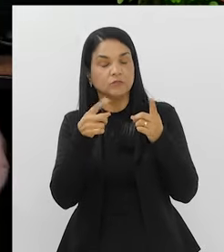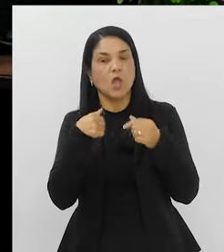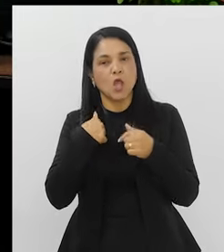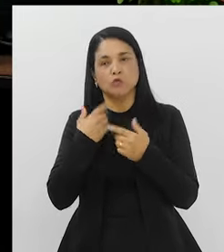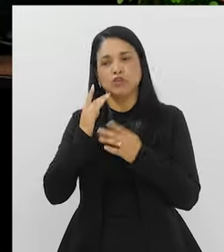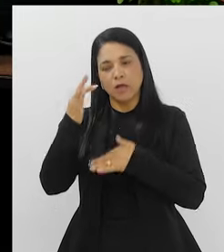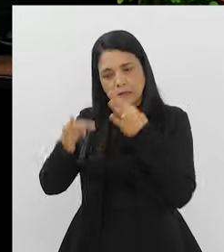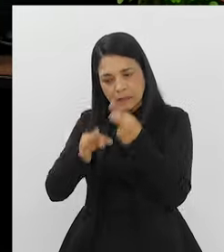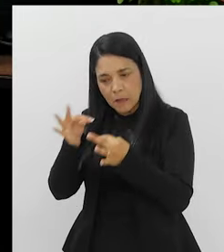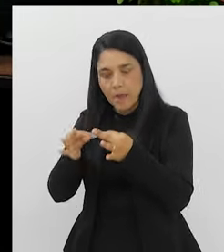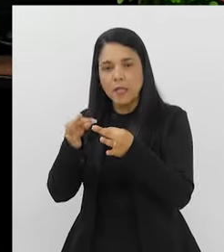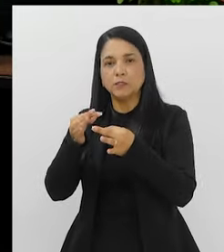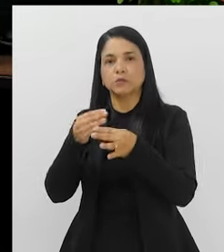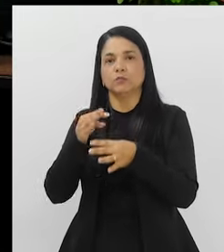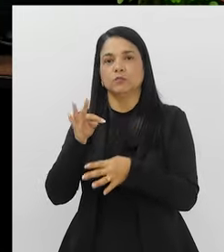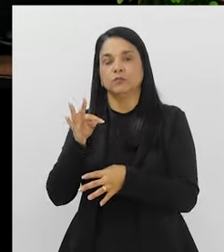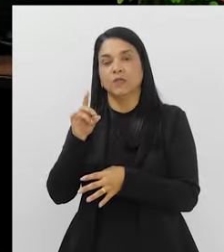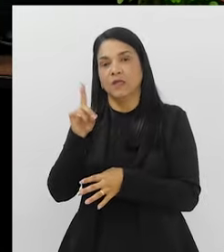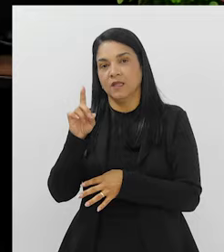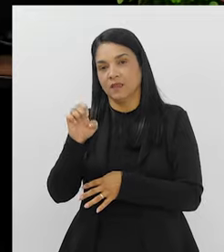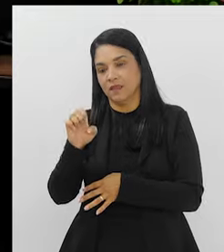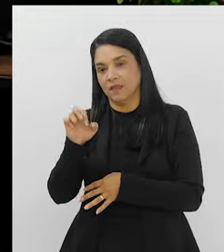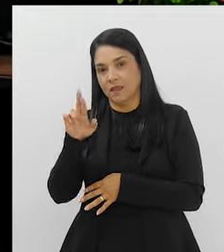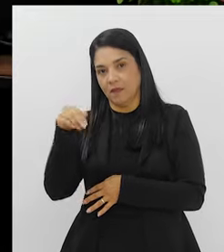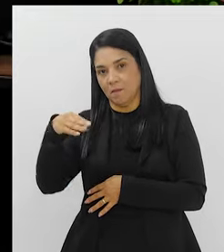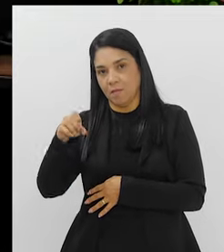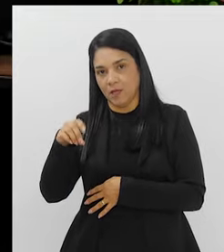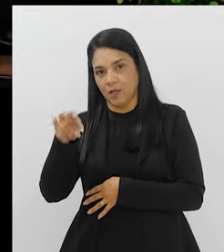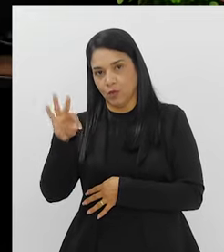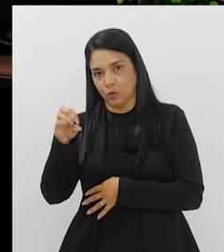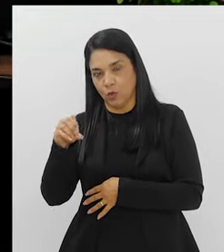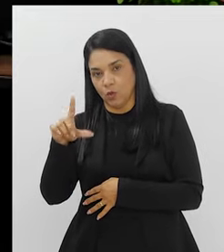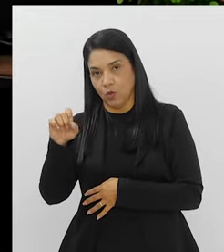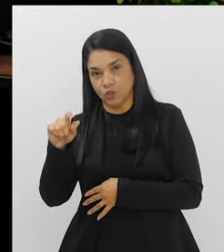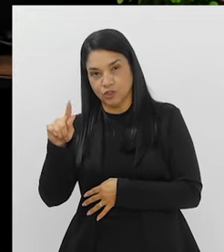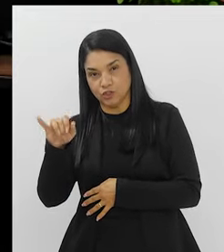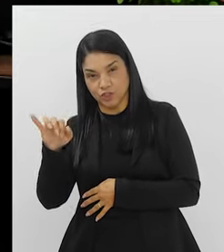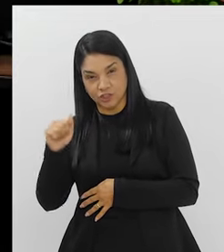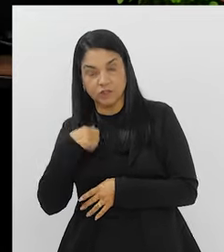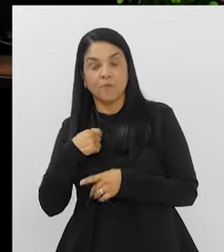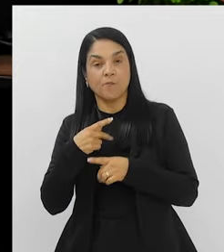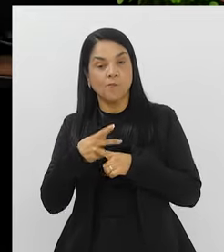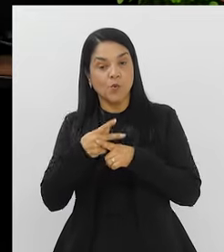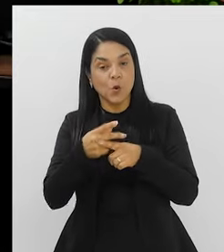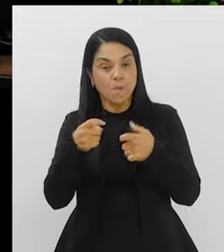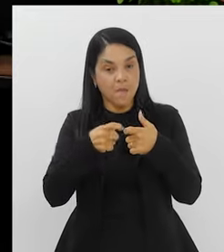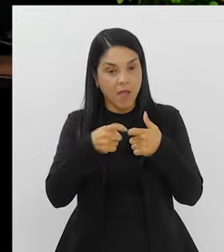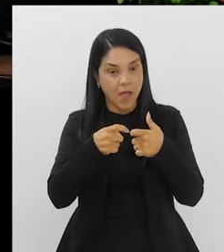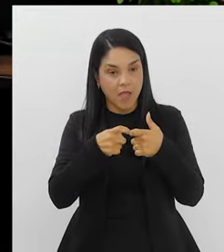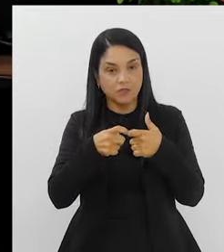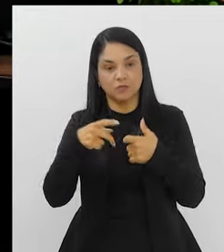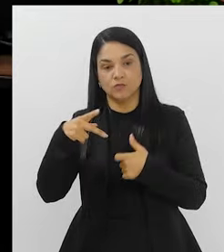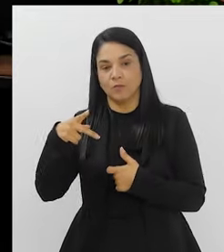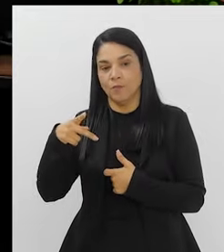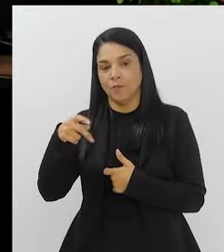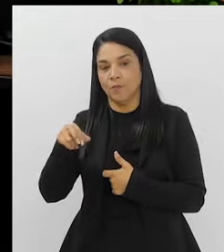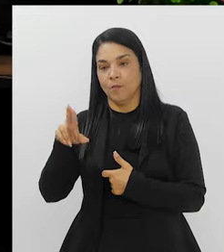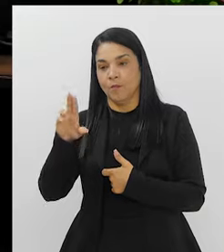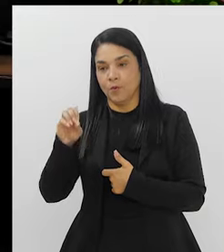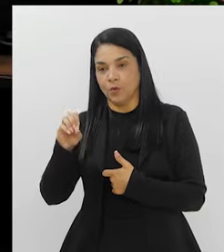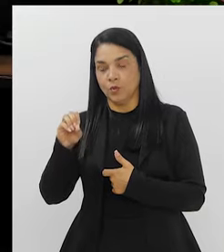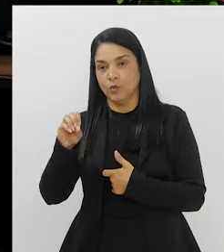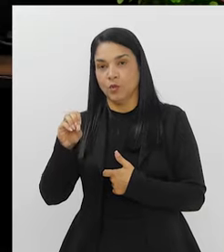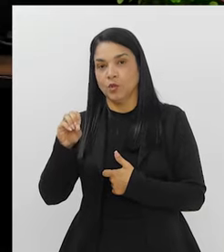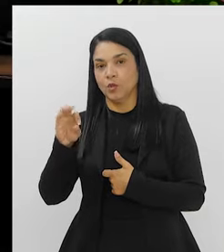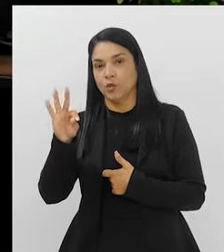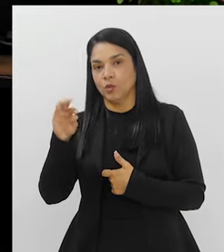tratando com dermatologista, isso, isso e aquilo, nunca tive num proctologista, eu gostaria de saber o que eu posso fazer, né?